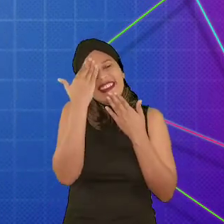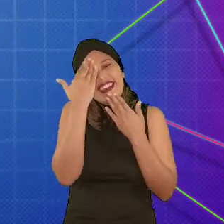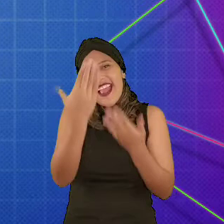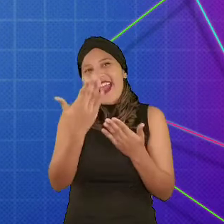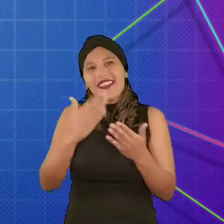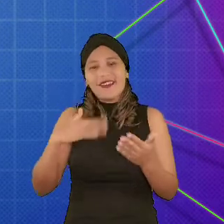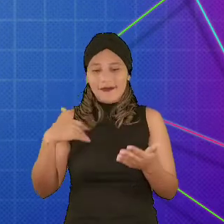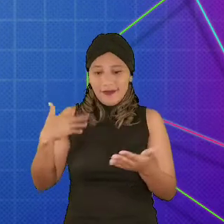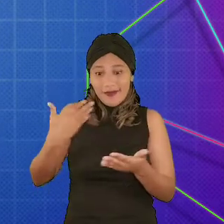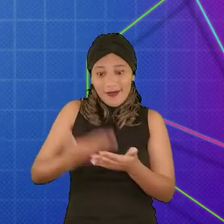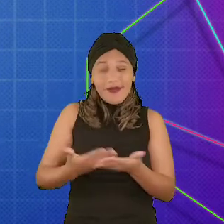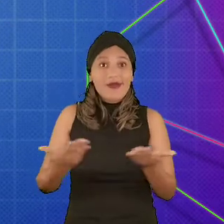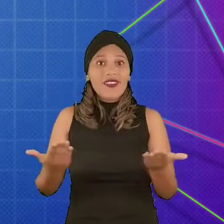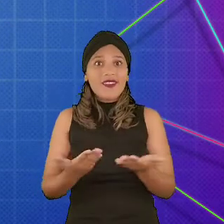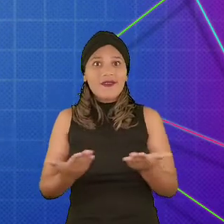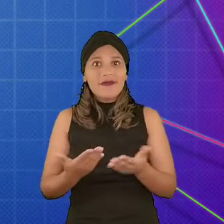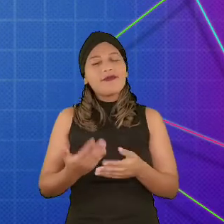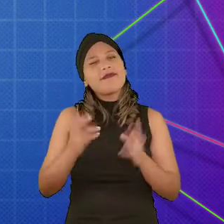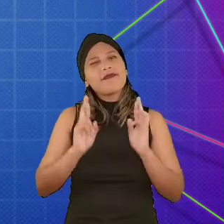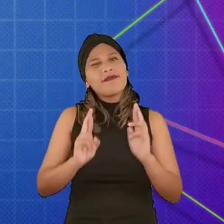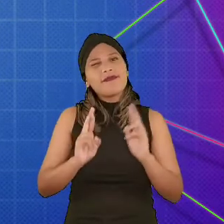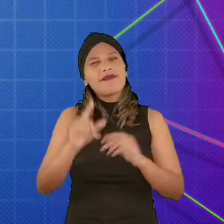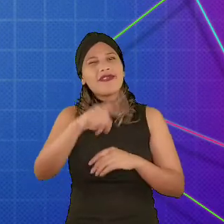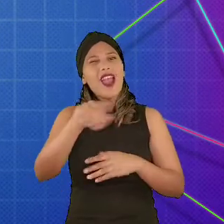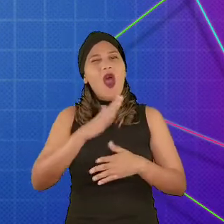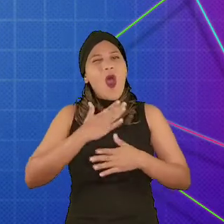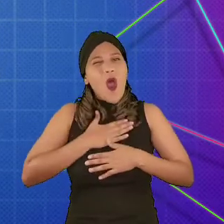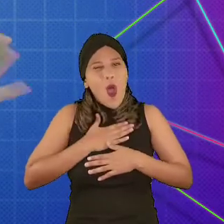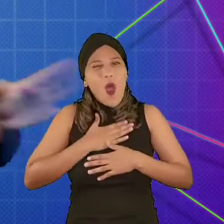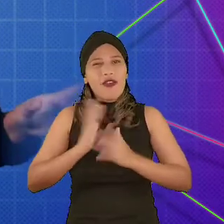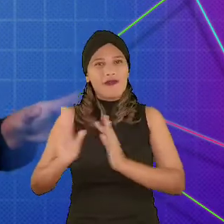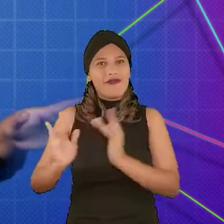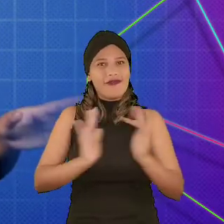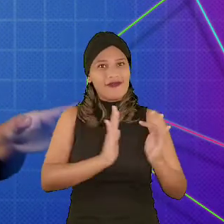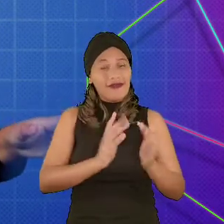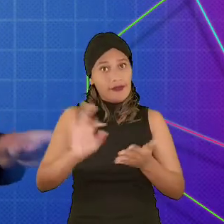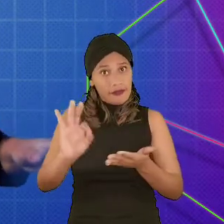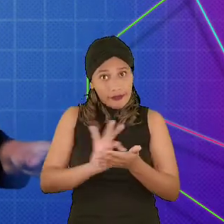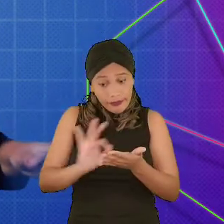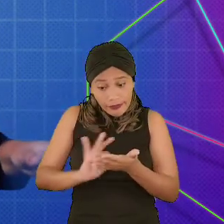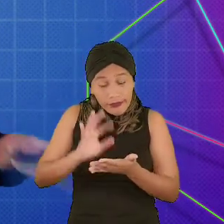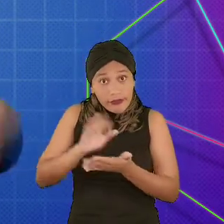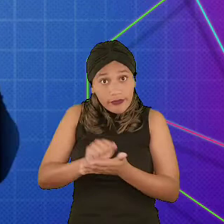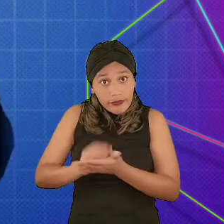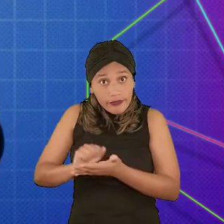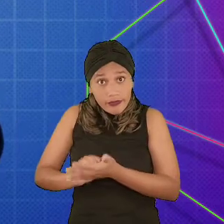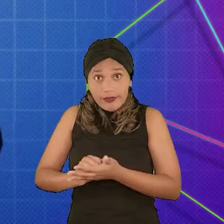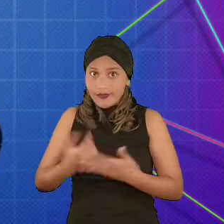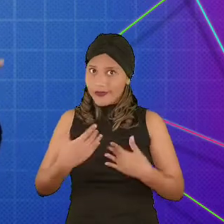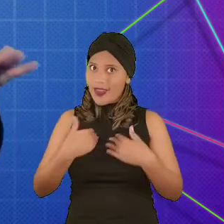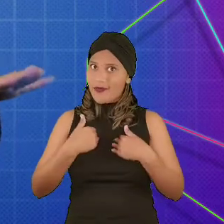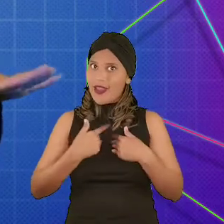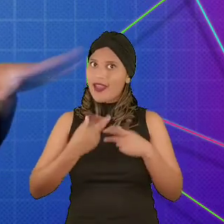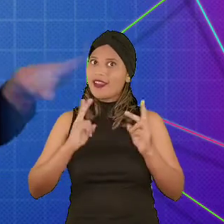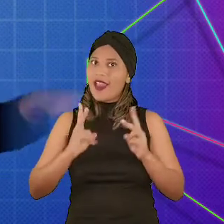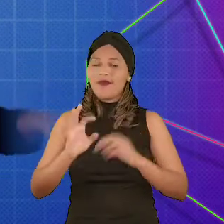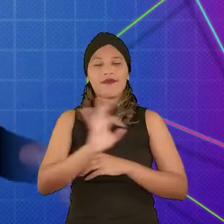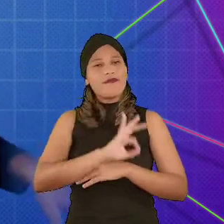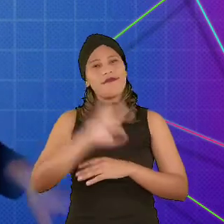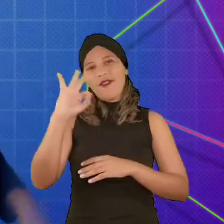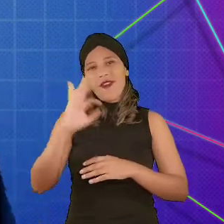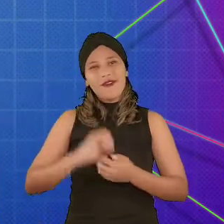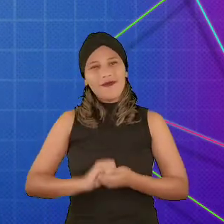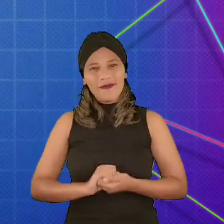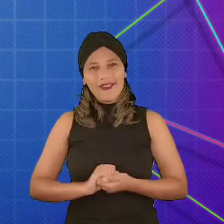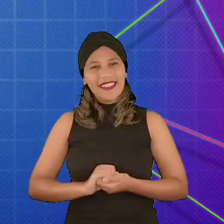obrigada por me acompanharem até aqui. Eu espero que tenham curtido essa jornada, anotado muita coisa, pra mim, como sempre,